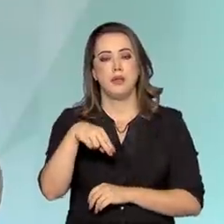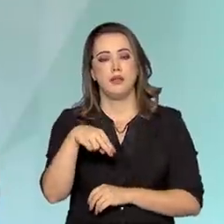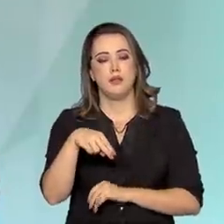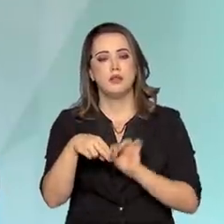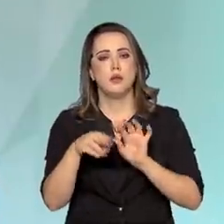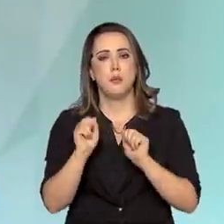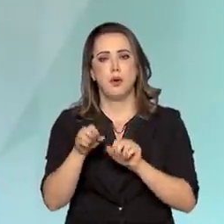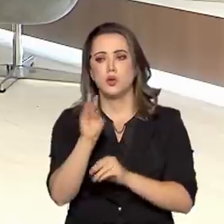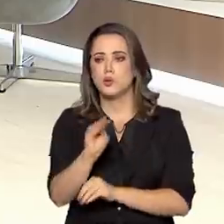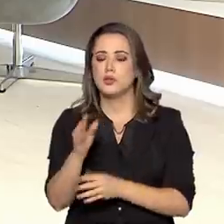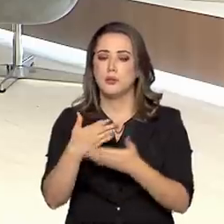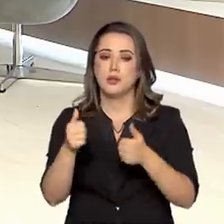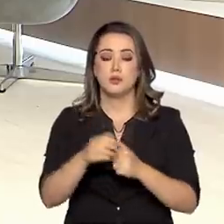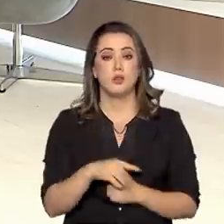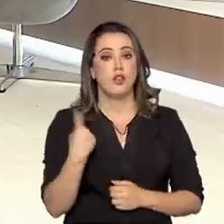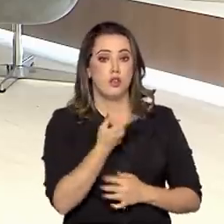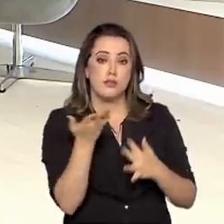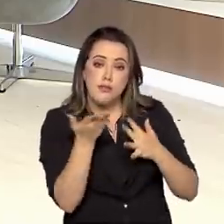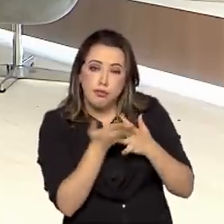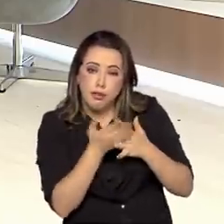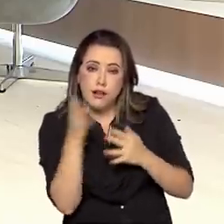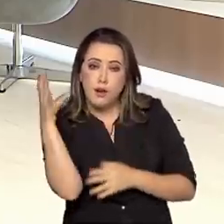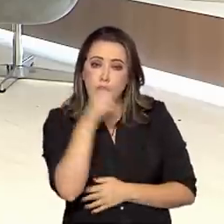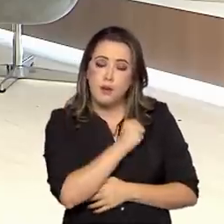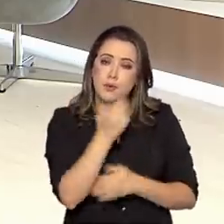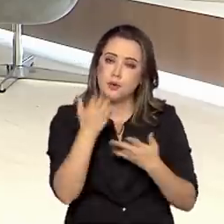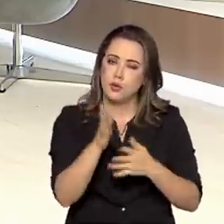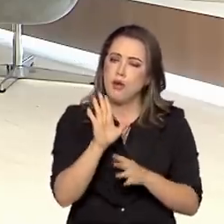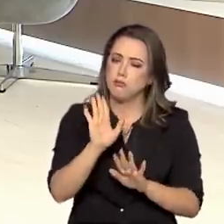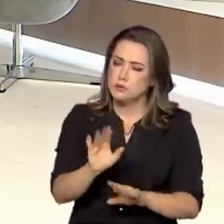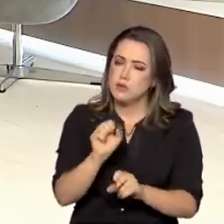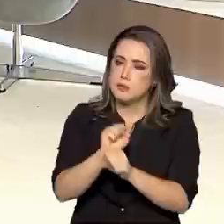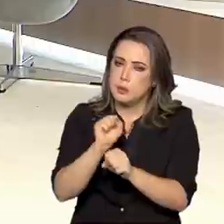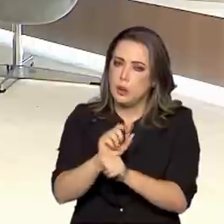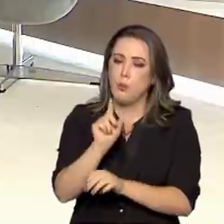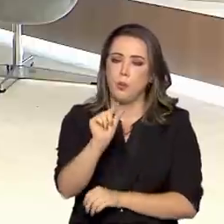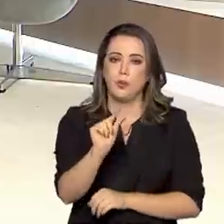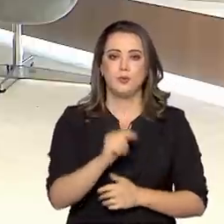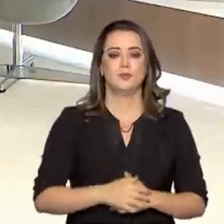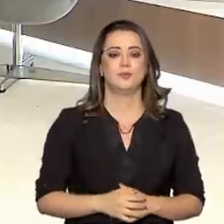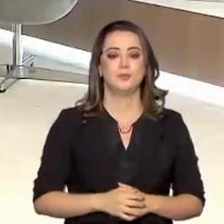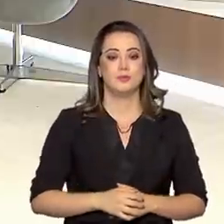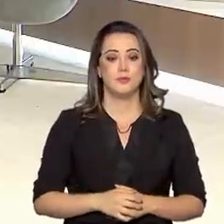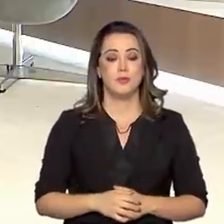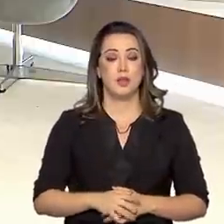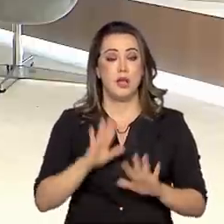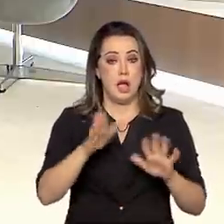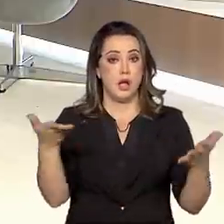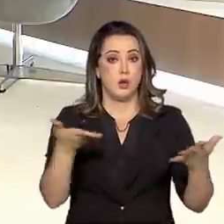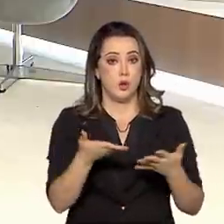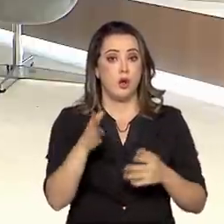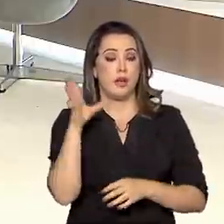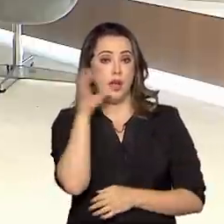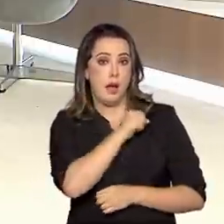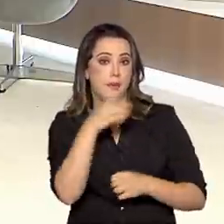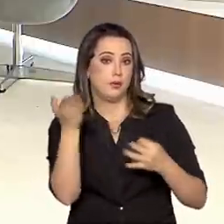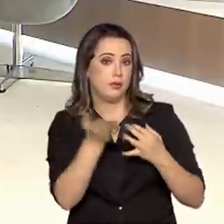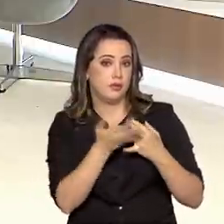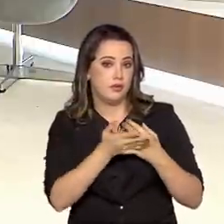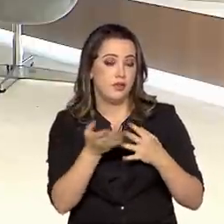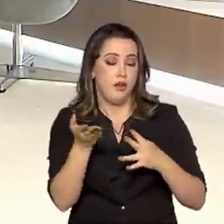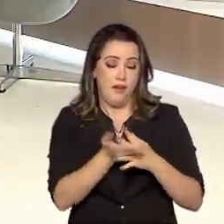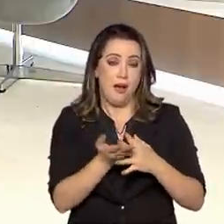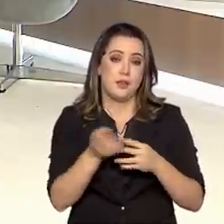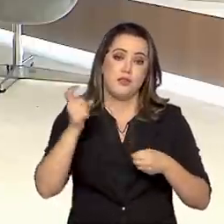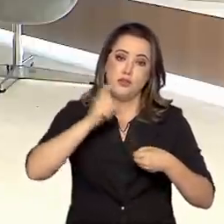acervo. Cátia, a gente vai para um rápido intervalo. Presidente, a vai para um rápido intervalo. Vamos para o intervalo e voltamos em